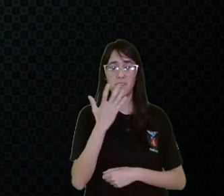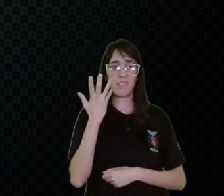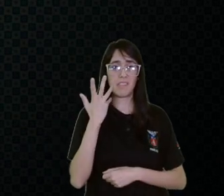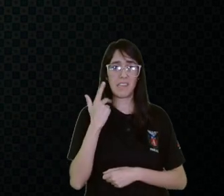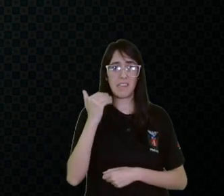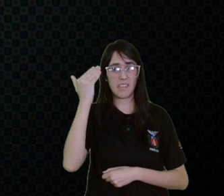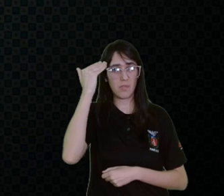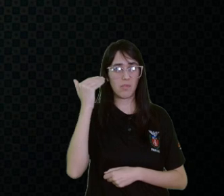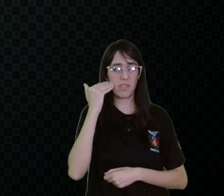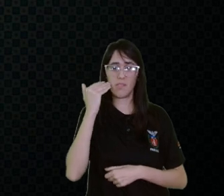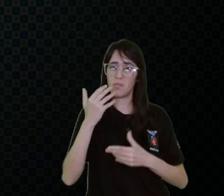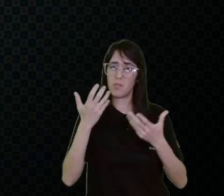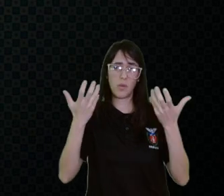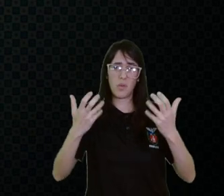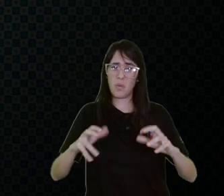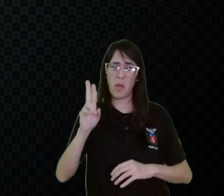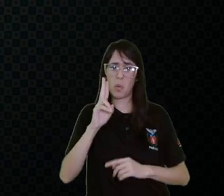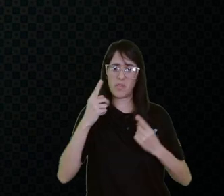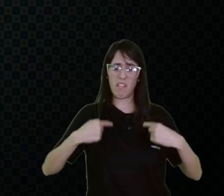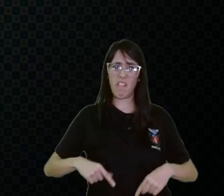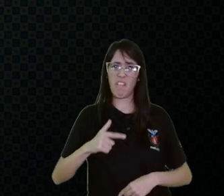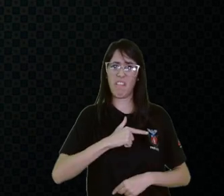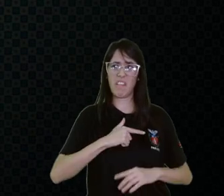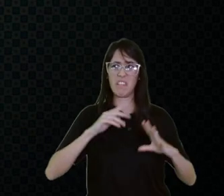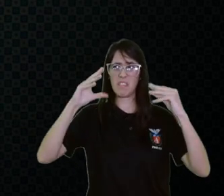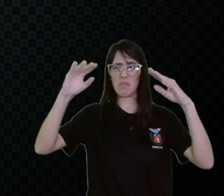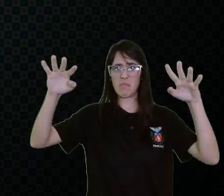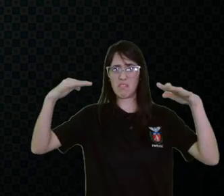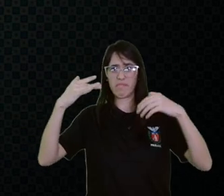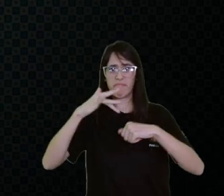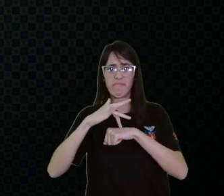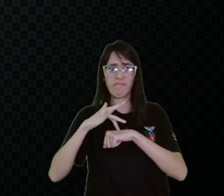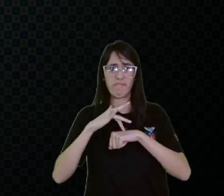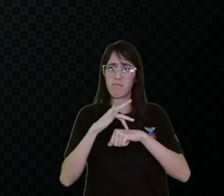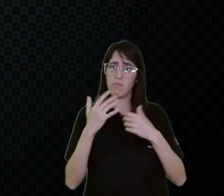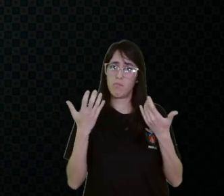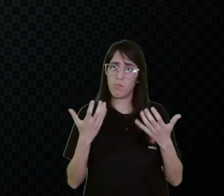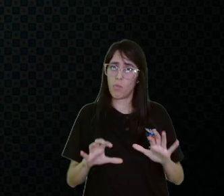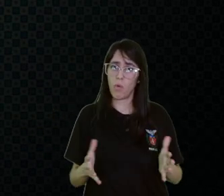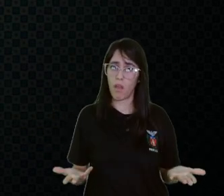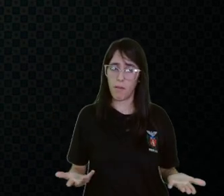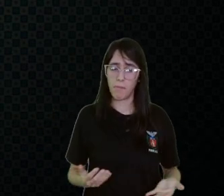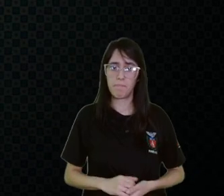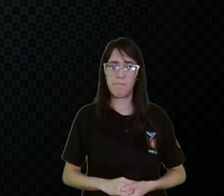feio, não vai querer usar algo que todo mundo vai ficar olhando, apontando, comentando,